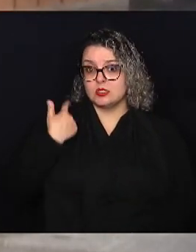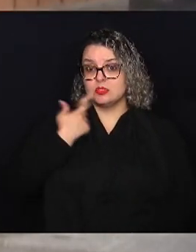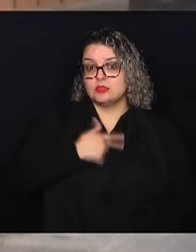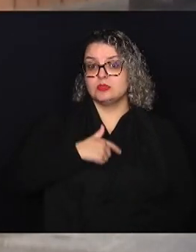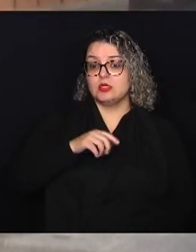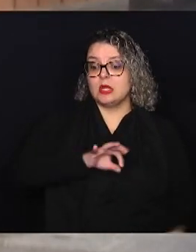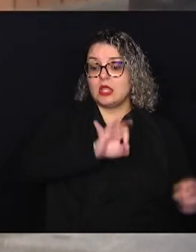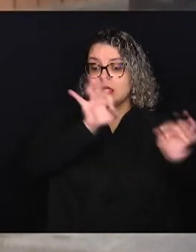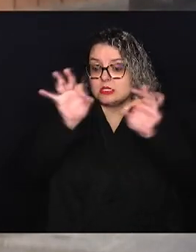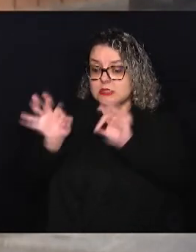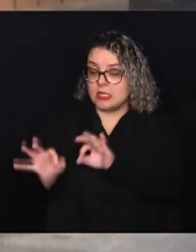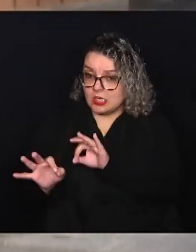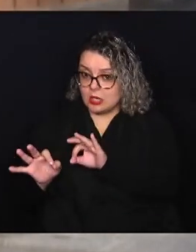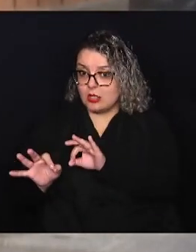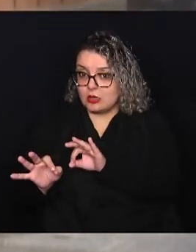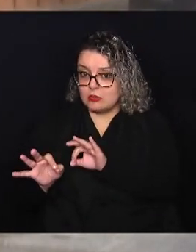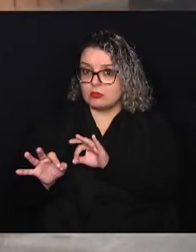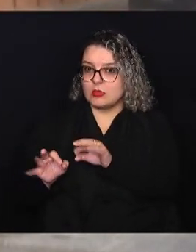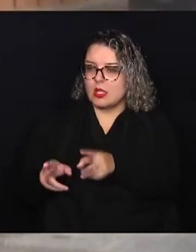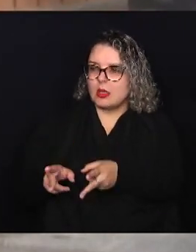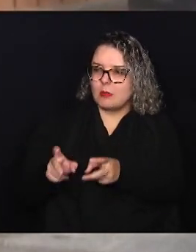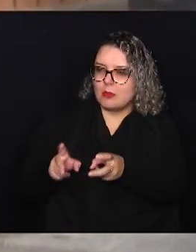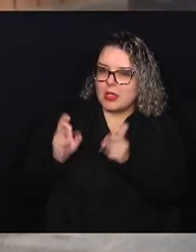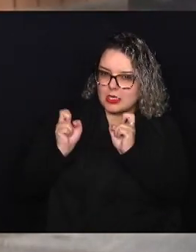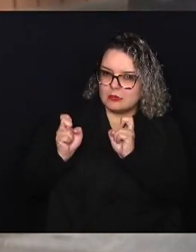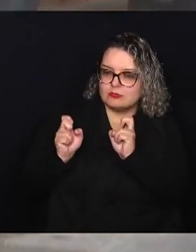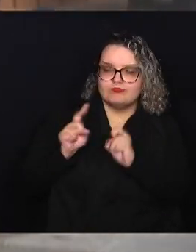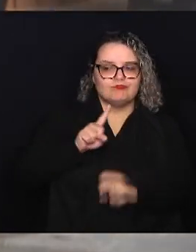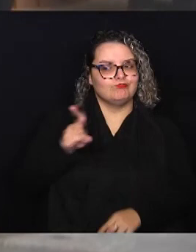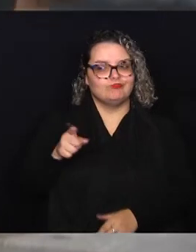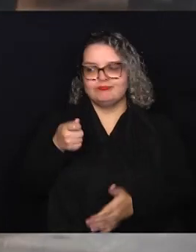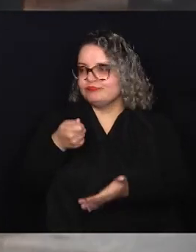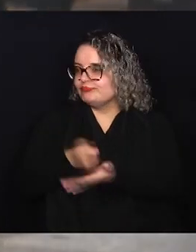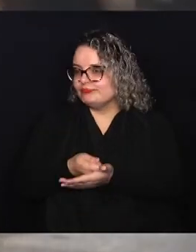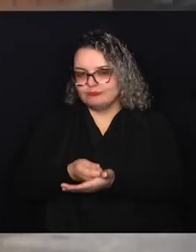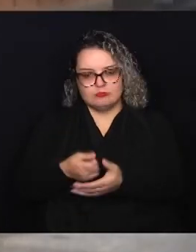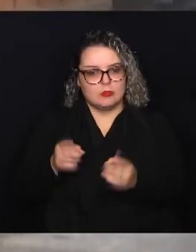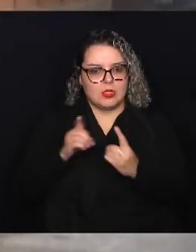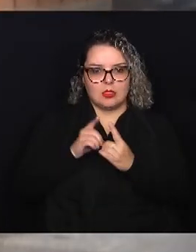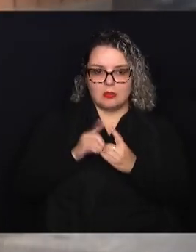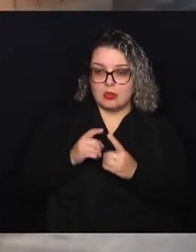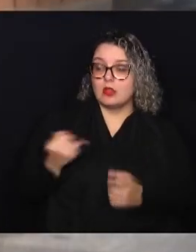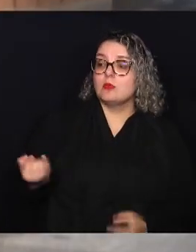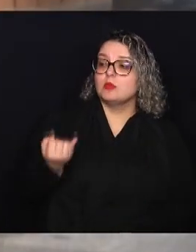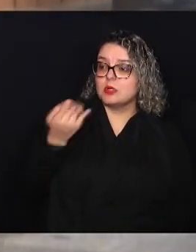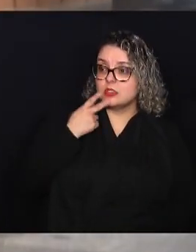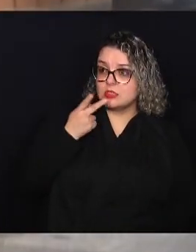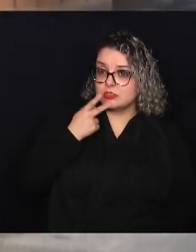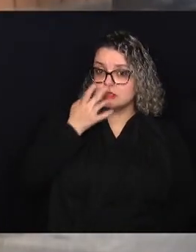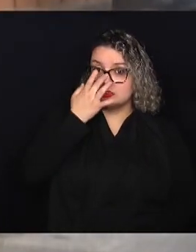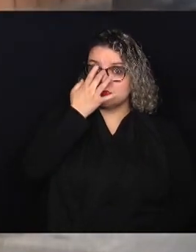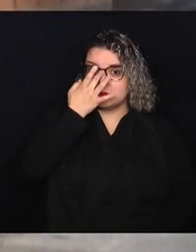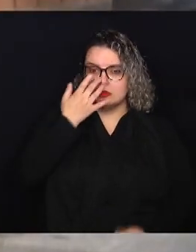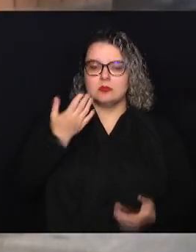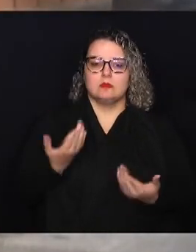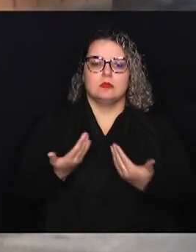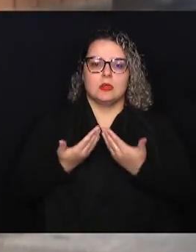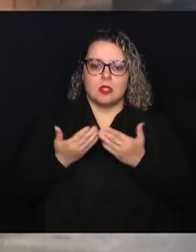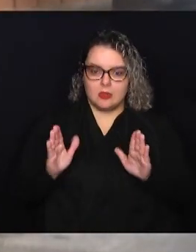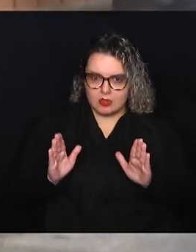acompanhando e percebendo que não está sendo atendido. Importante ressaltar que, para haver um